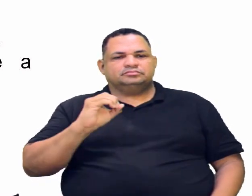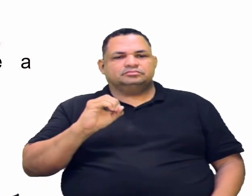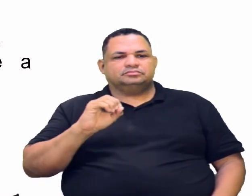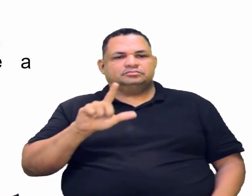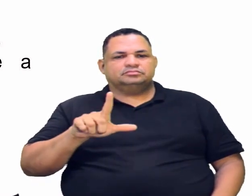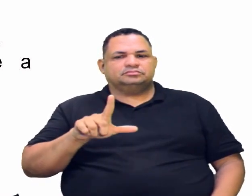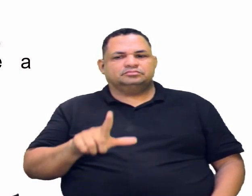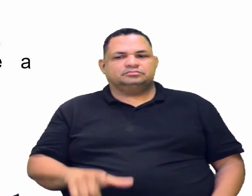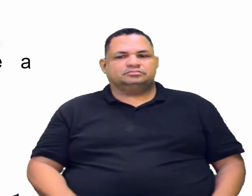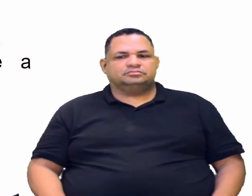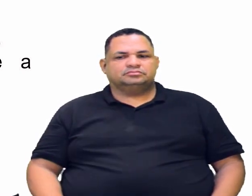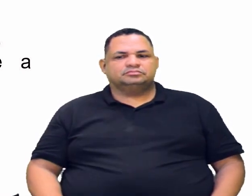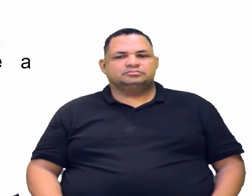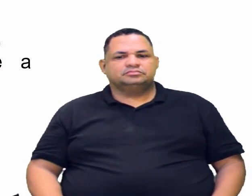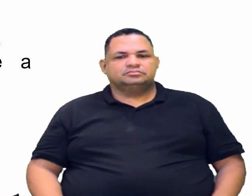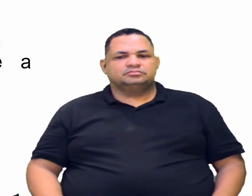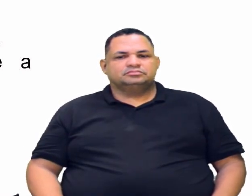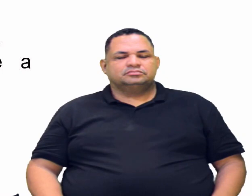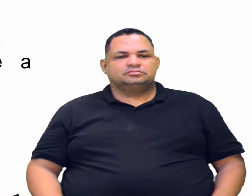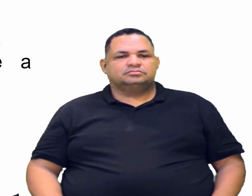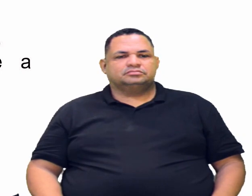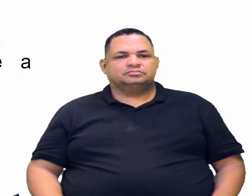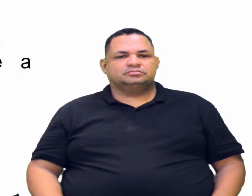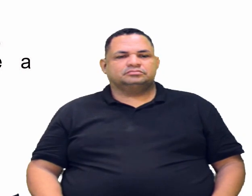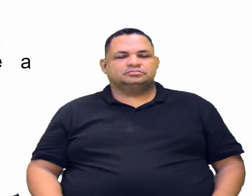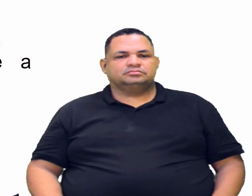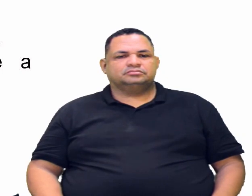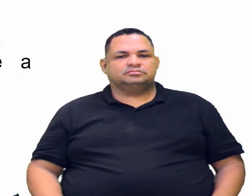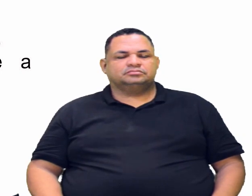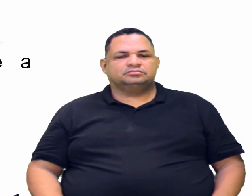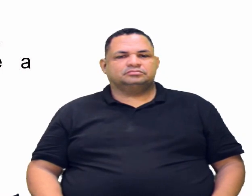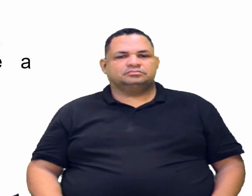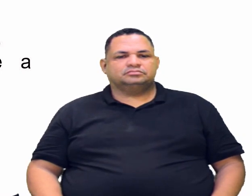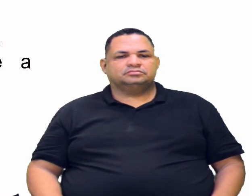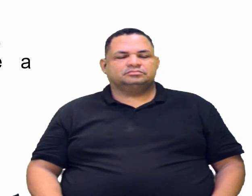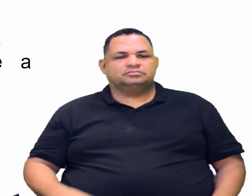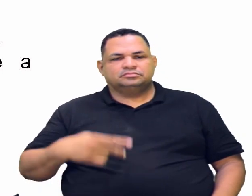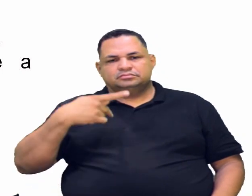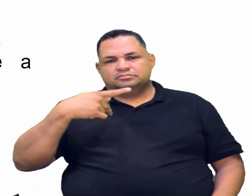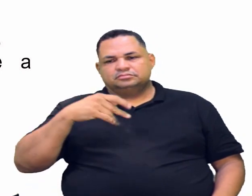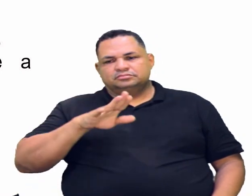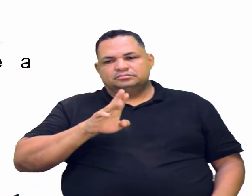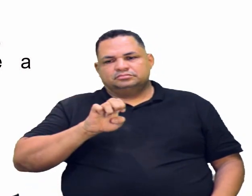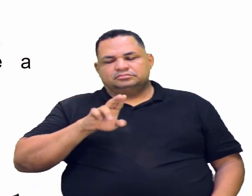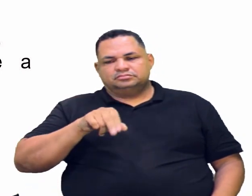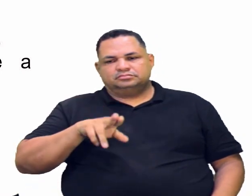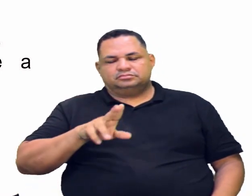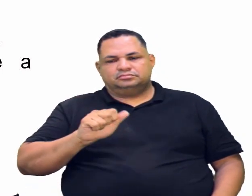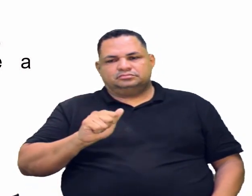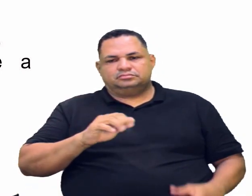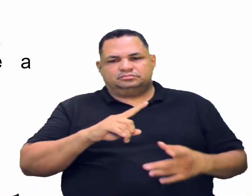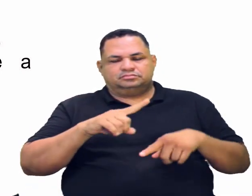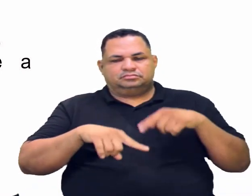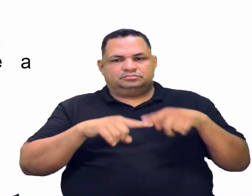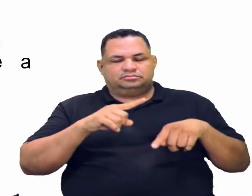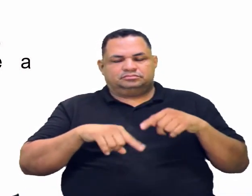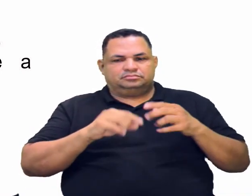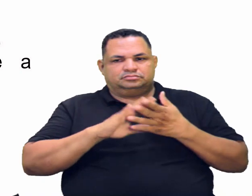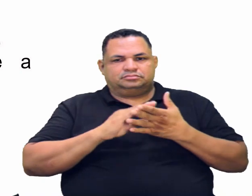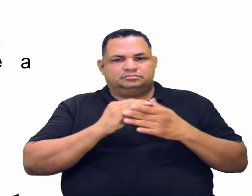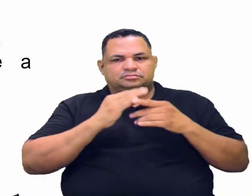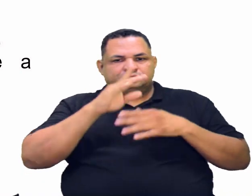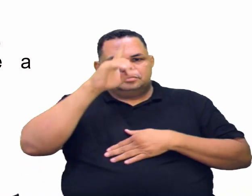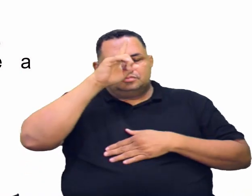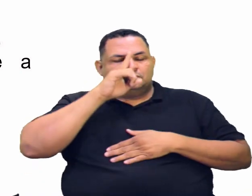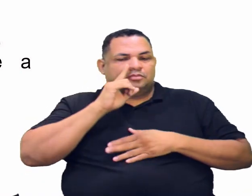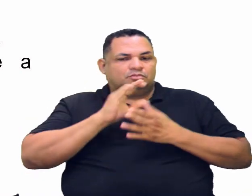Ó, propan-2-ol e aqui, propanona. Então, a propanona, que é essa aqui, ela é produto da oxidação